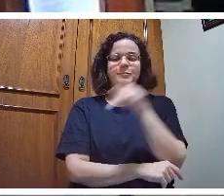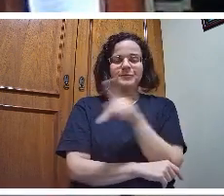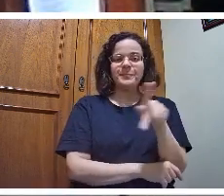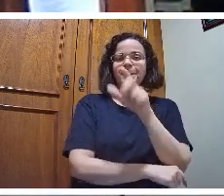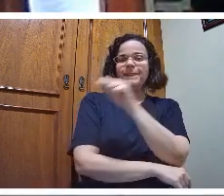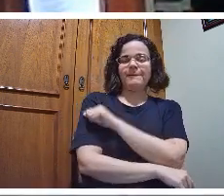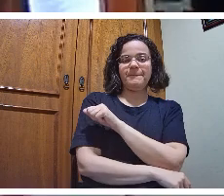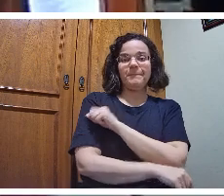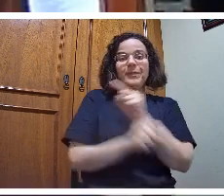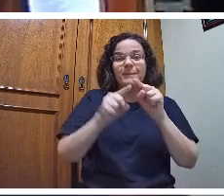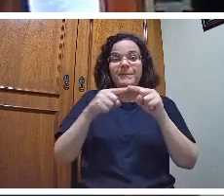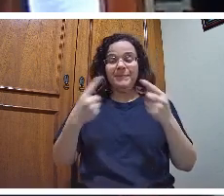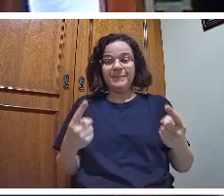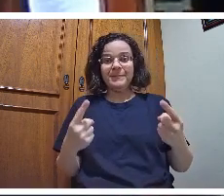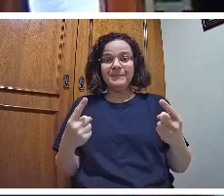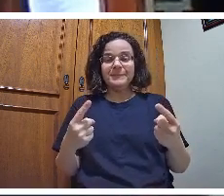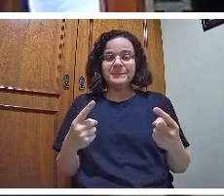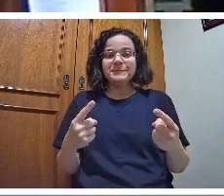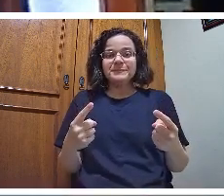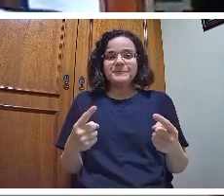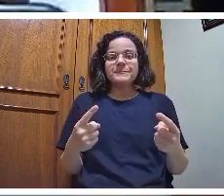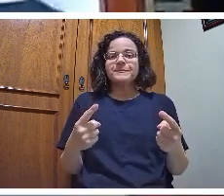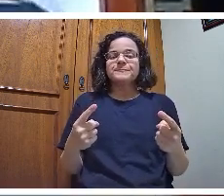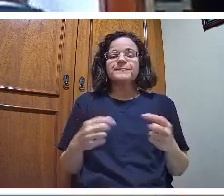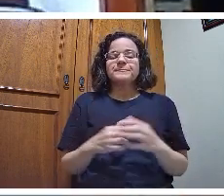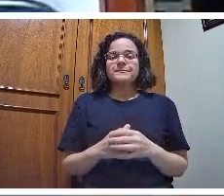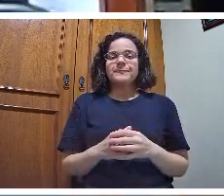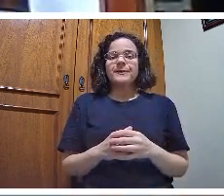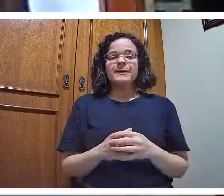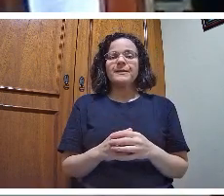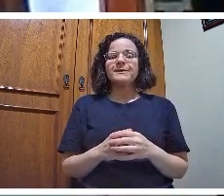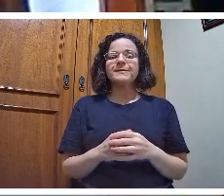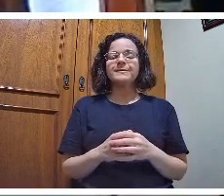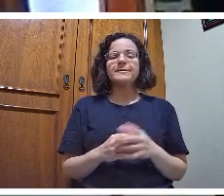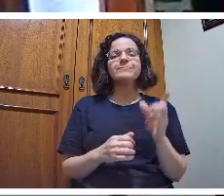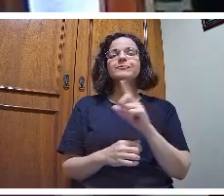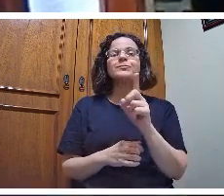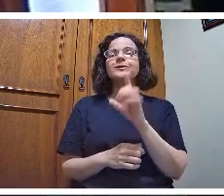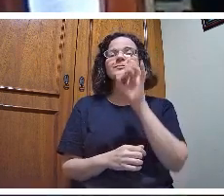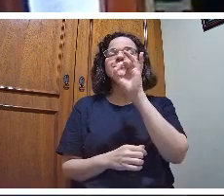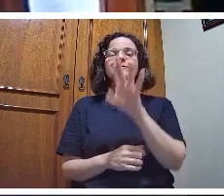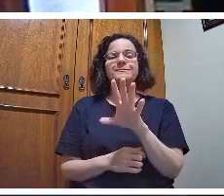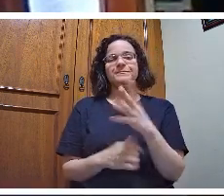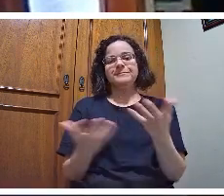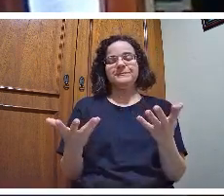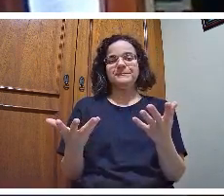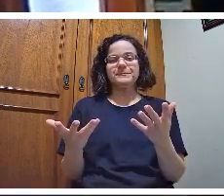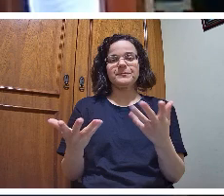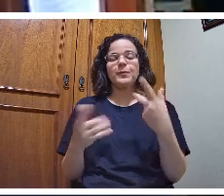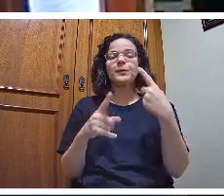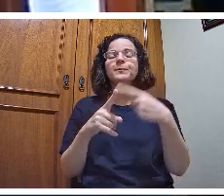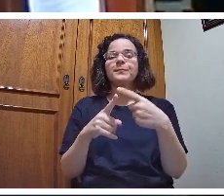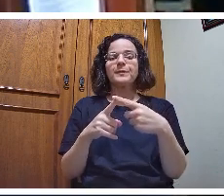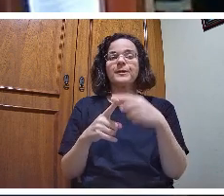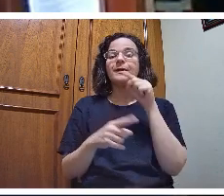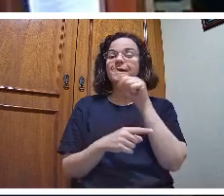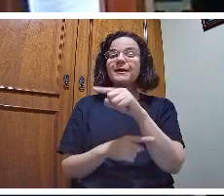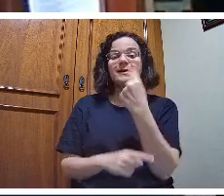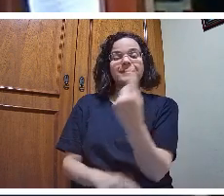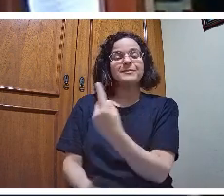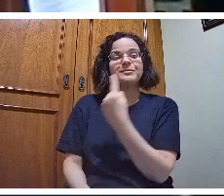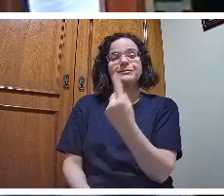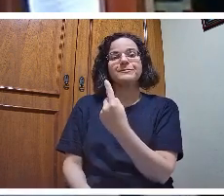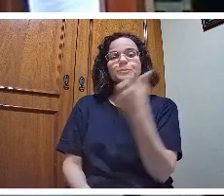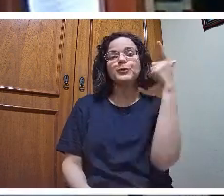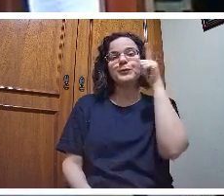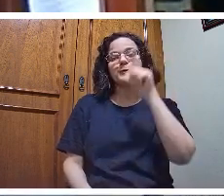não é suficiente no sentido de que ela sozinha vai fazer. Eu diria, ela está presente sim.